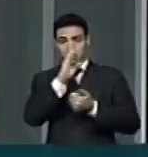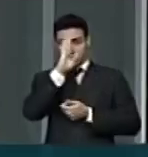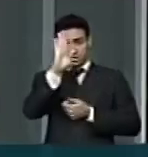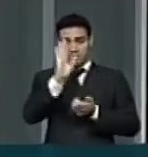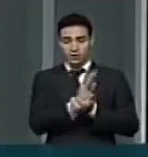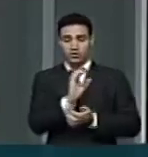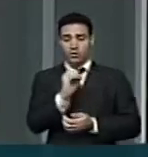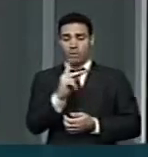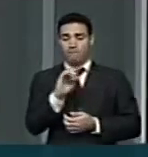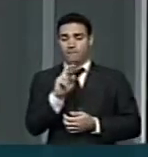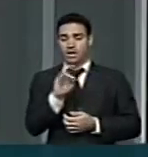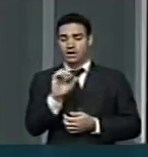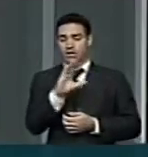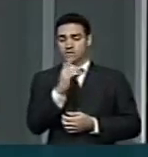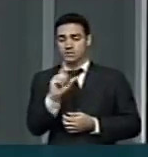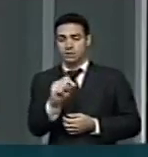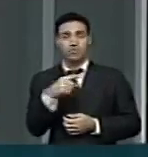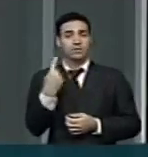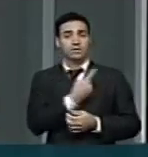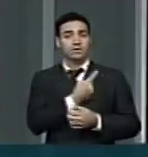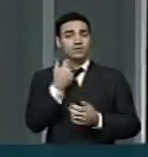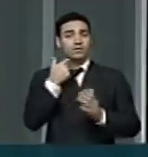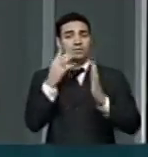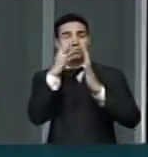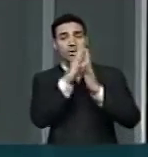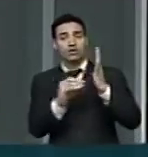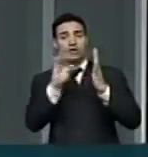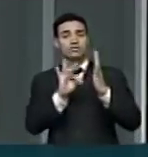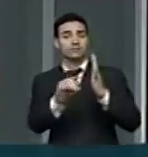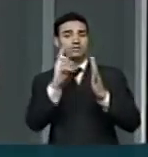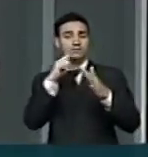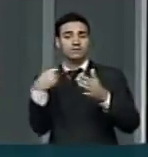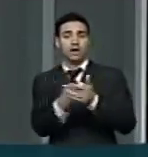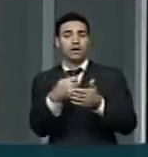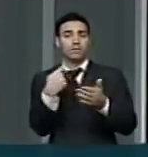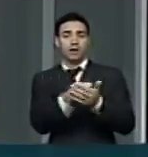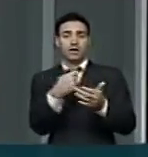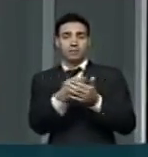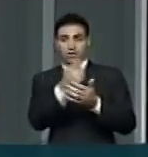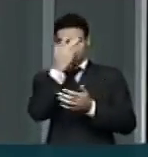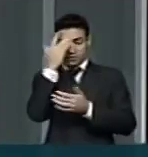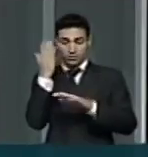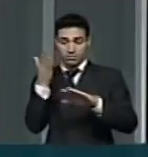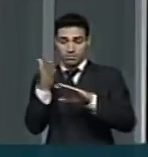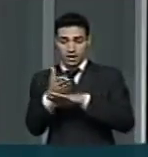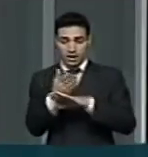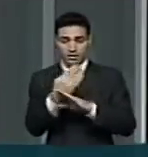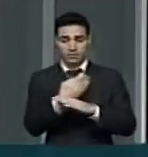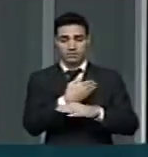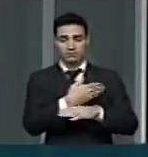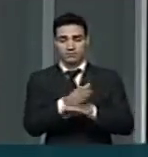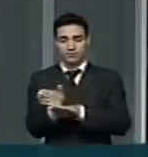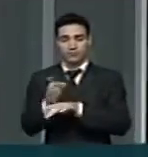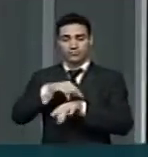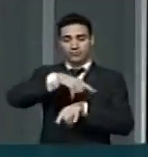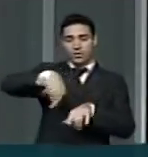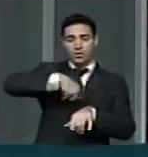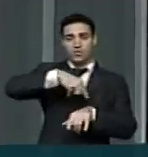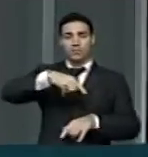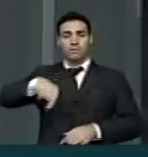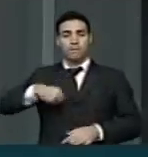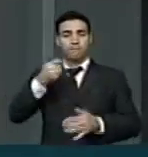operação, o nosso modelo é baseado todo na tarifa, o que se passa na catraca, os valores arrecadados na